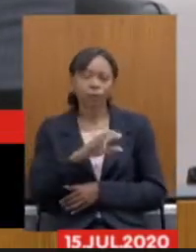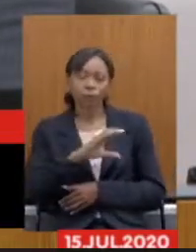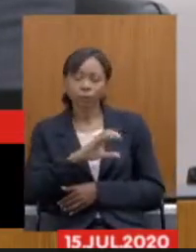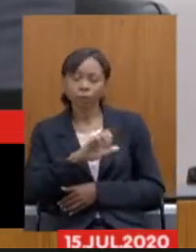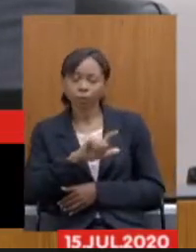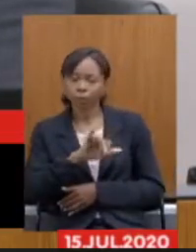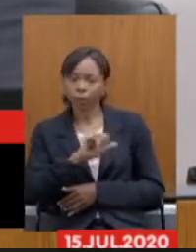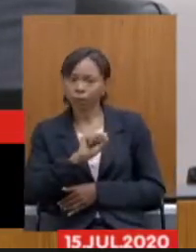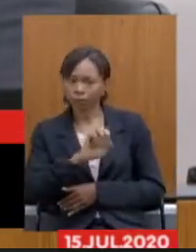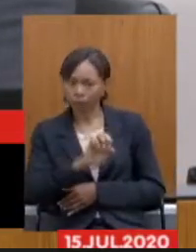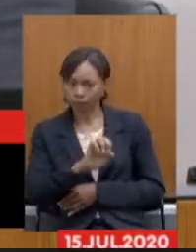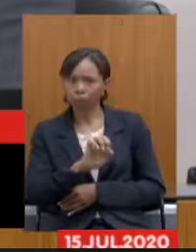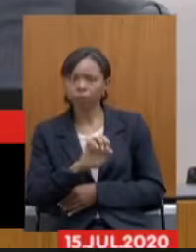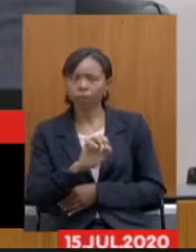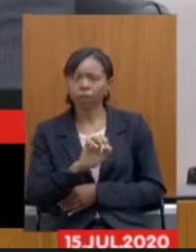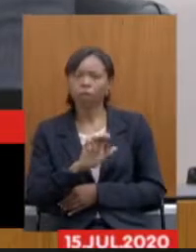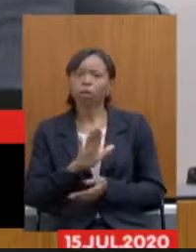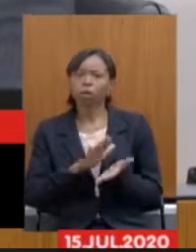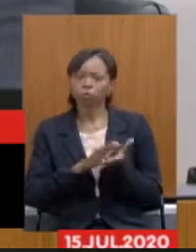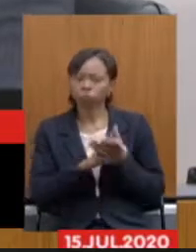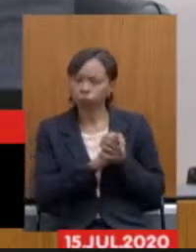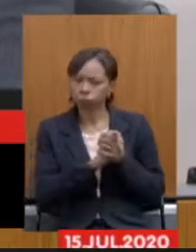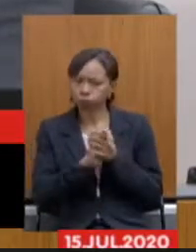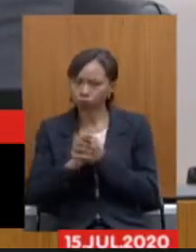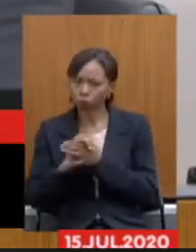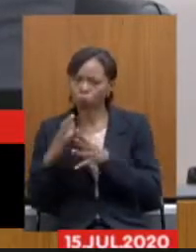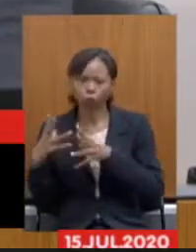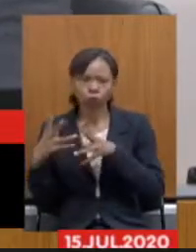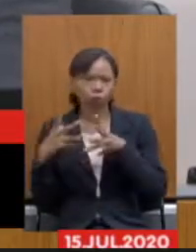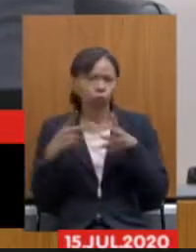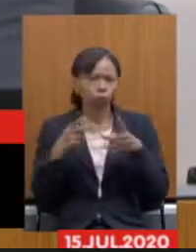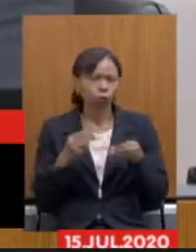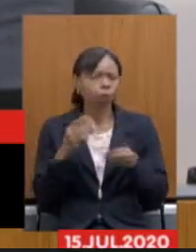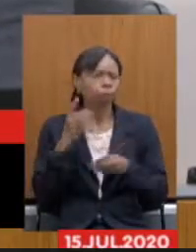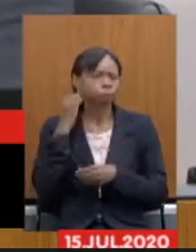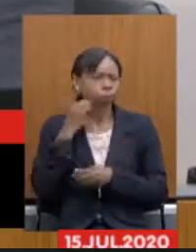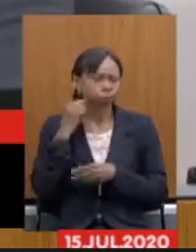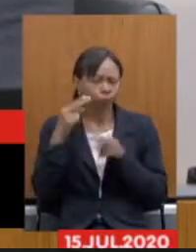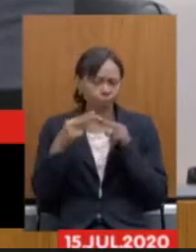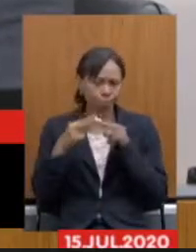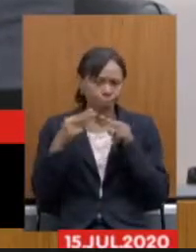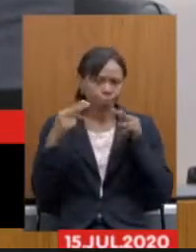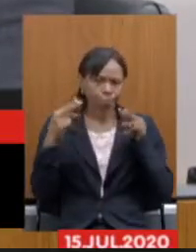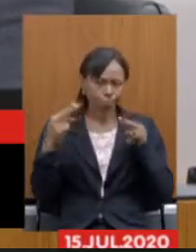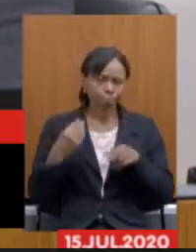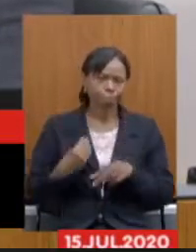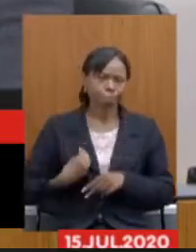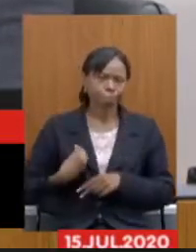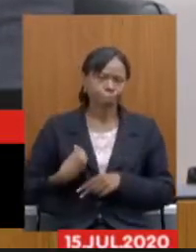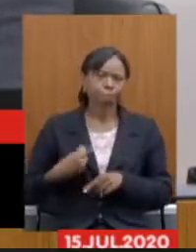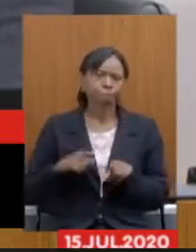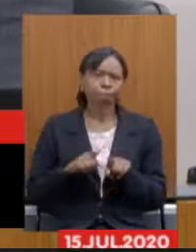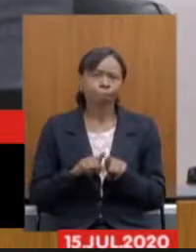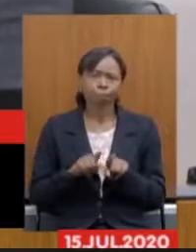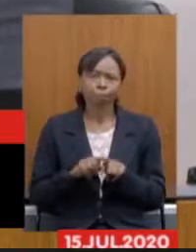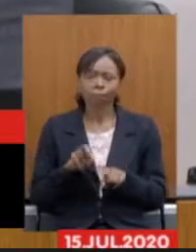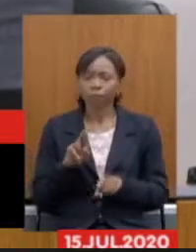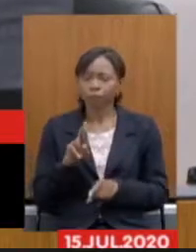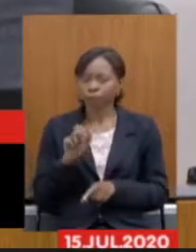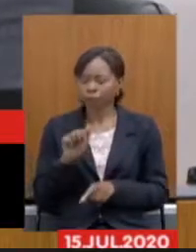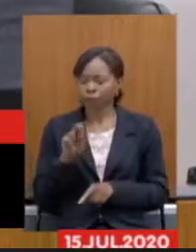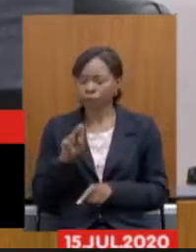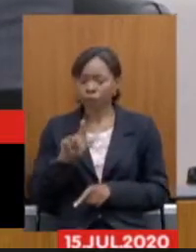a quem eu cumprimento os demais deputados e deputadas que estão aqui remotamente deputado Raul Belen aqui também